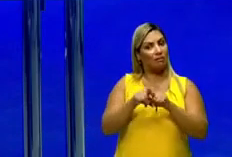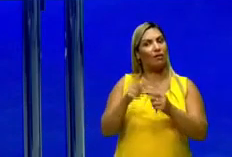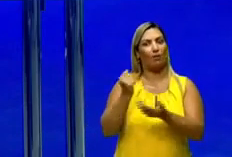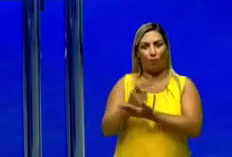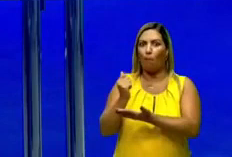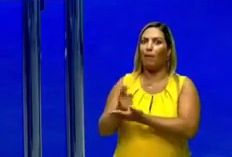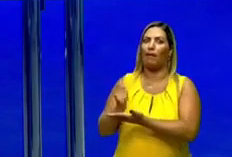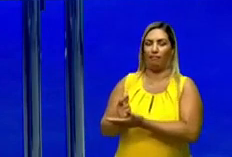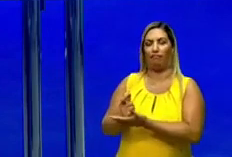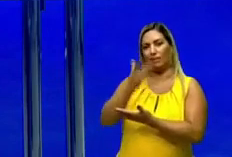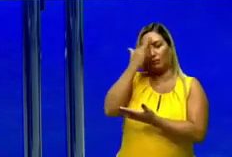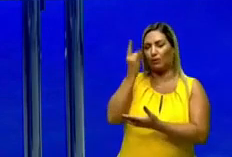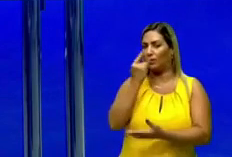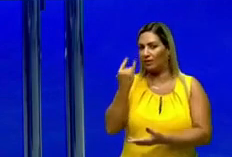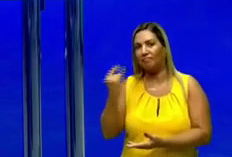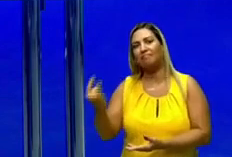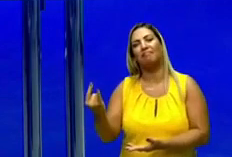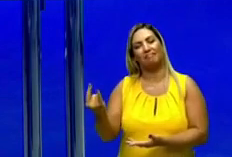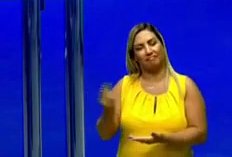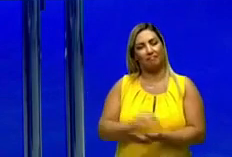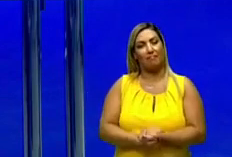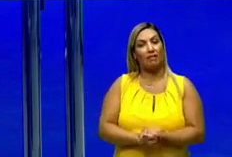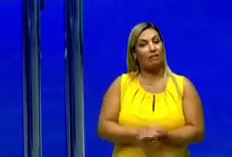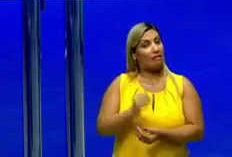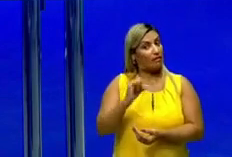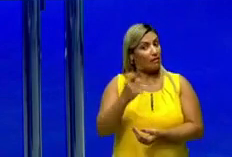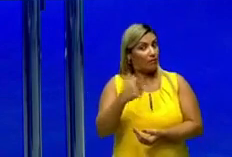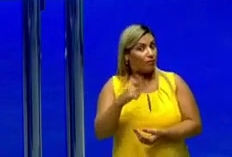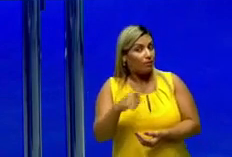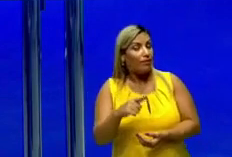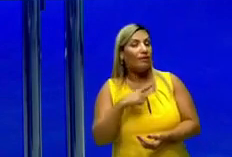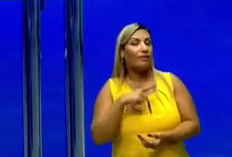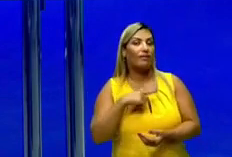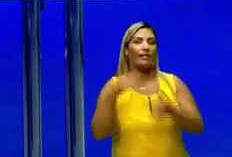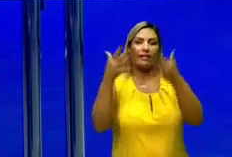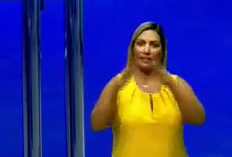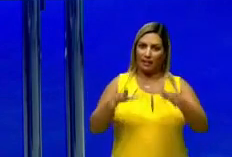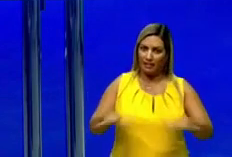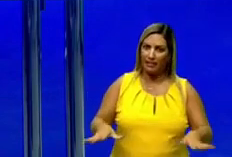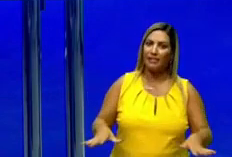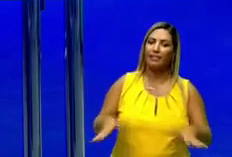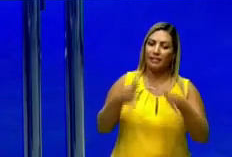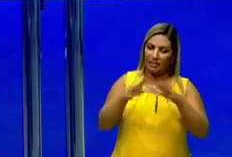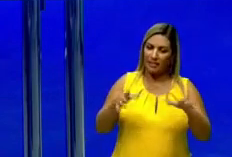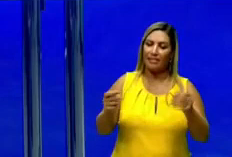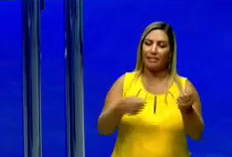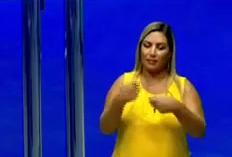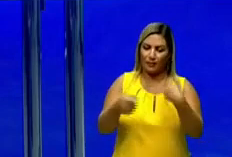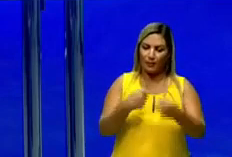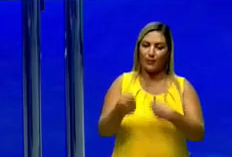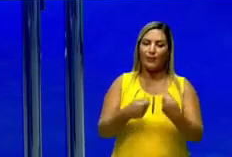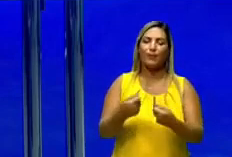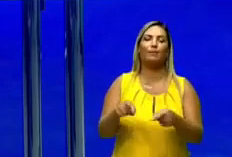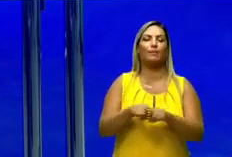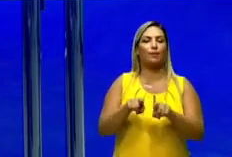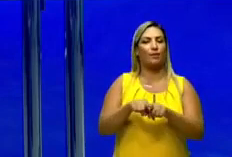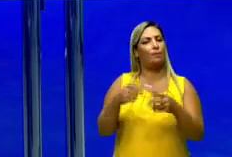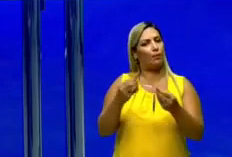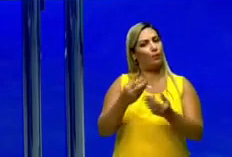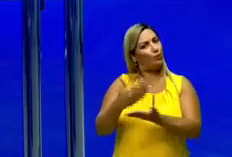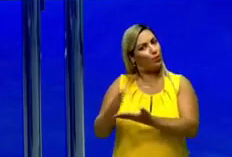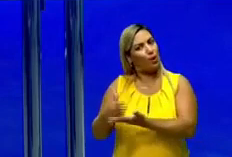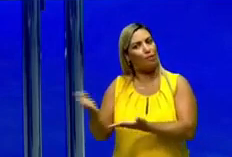consumo. Lembrando que quando não teve esse alto consumo, a gente vai ter aí a crise, crises econômicas por conta de superprodução.